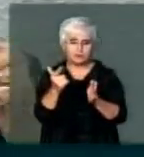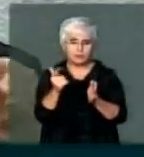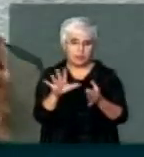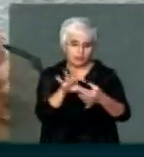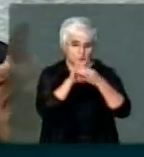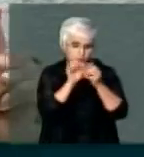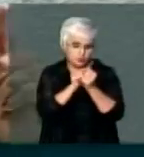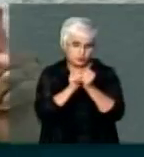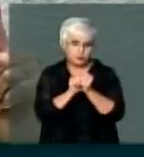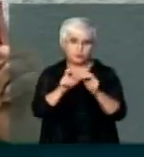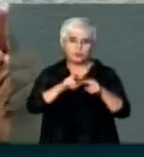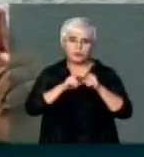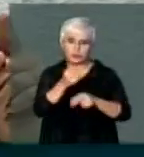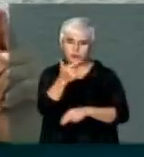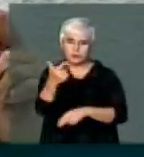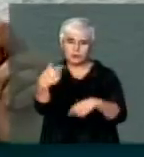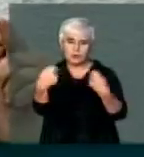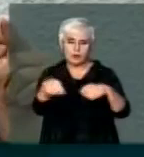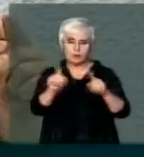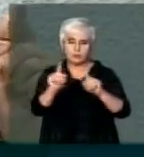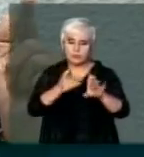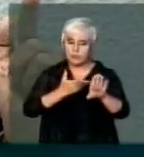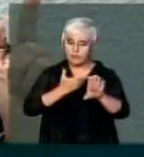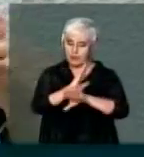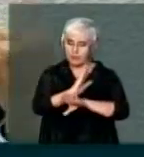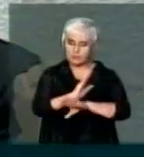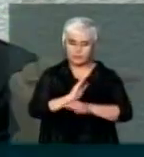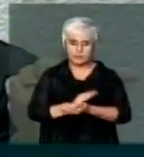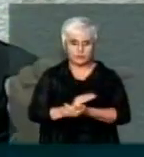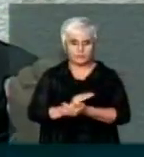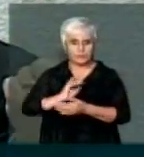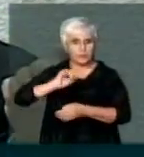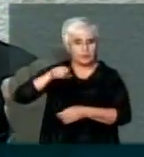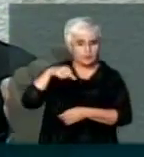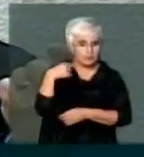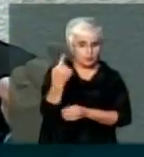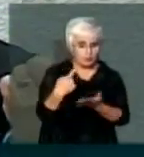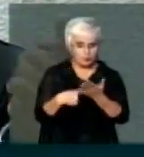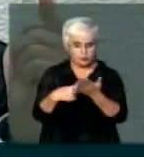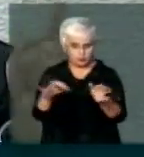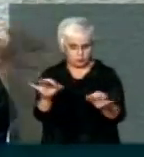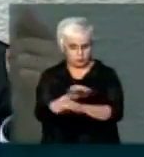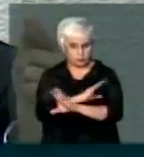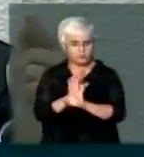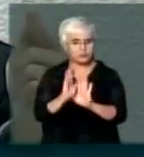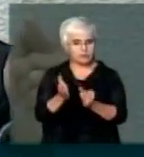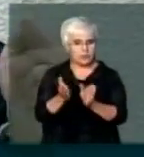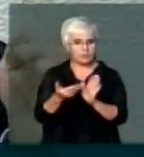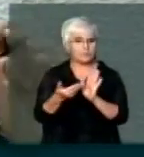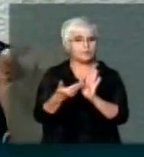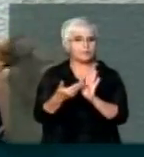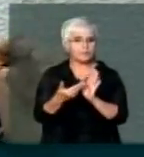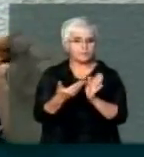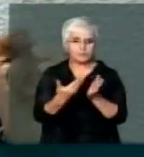vinculante, por isso que não havia necessidade de aprovação. Depois que se fechou o acordo, essa